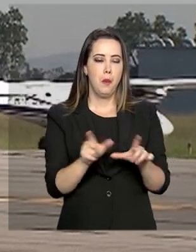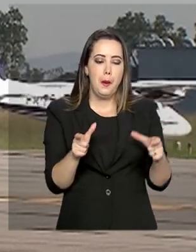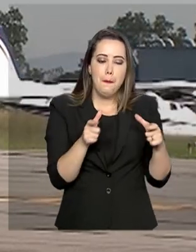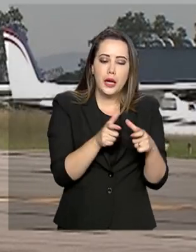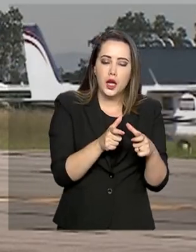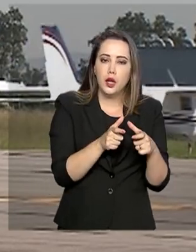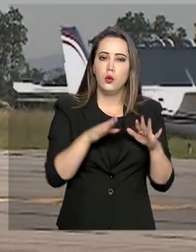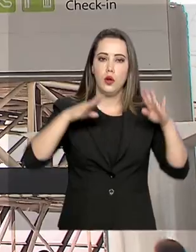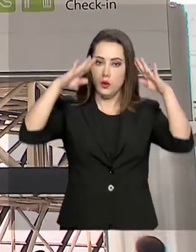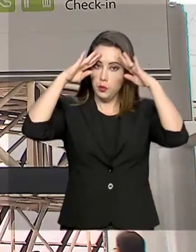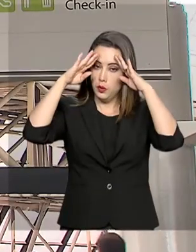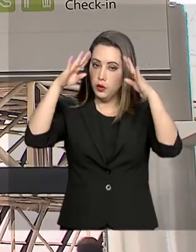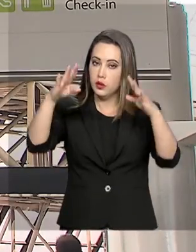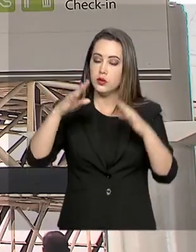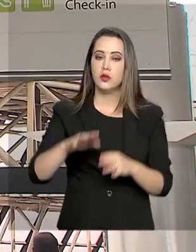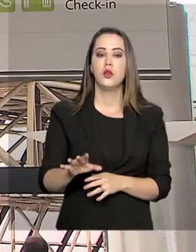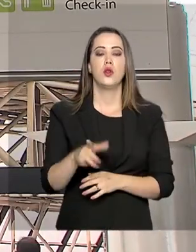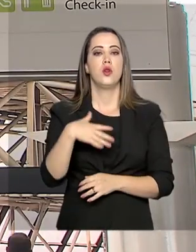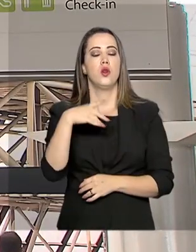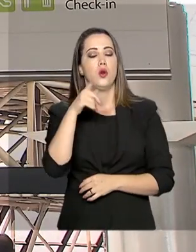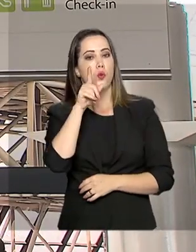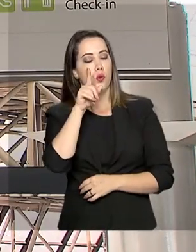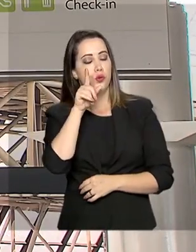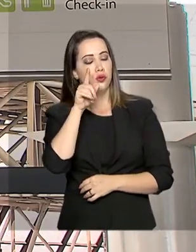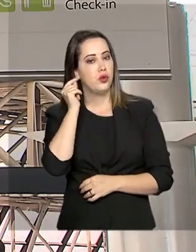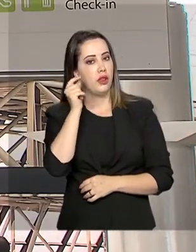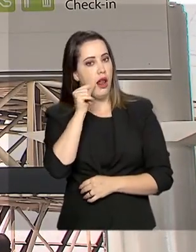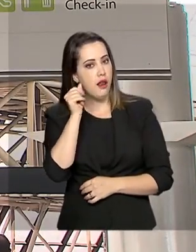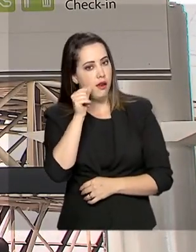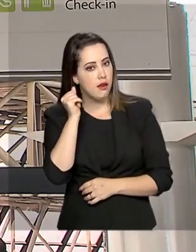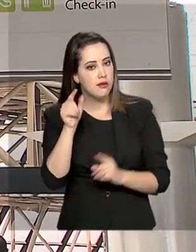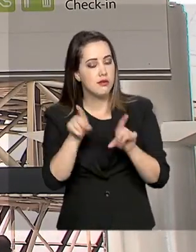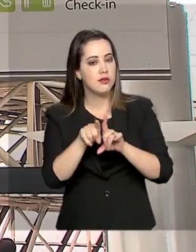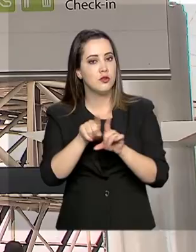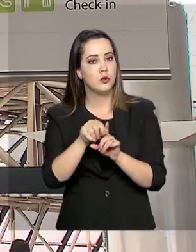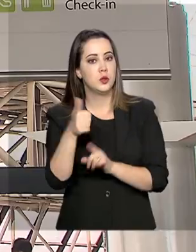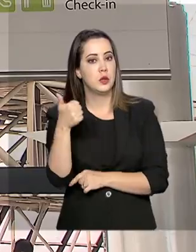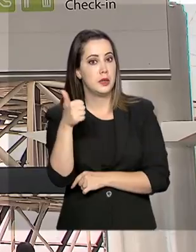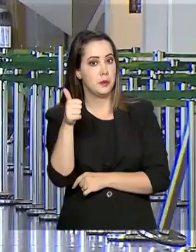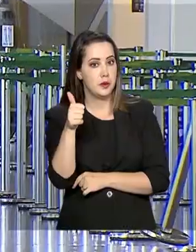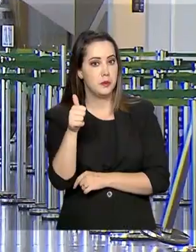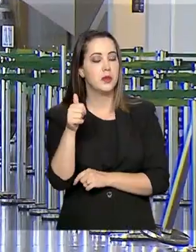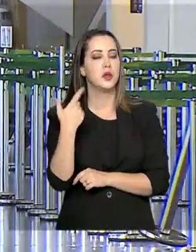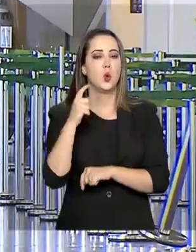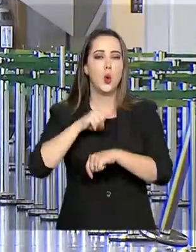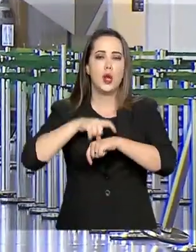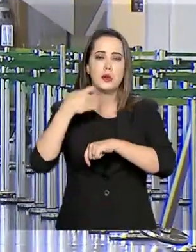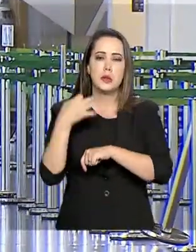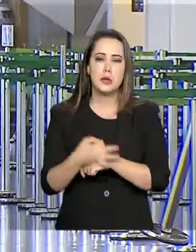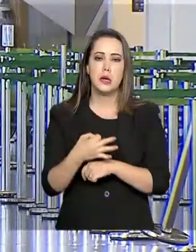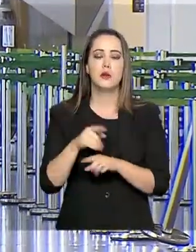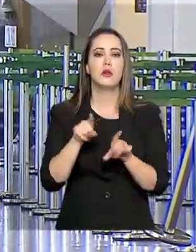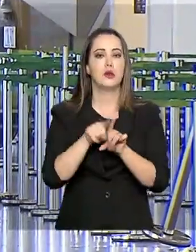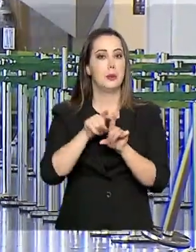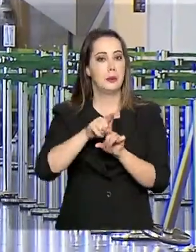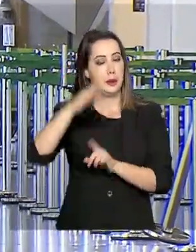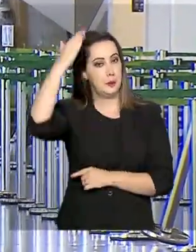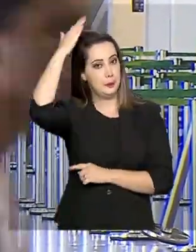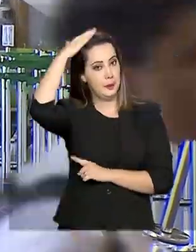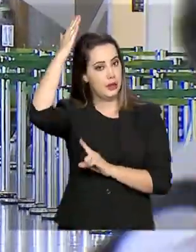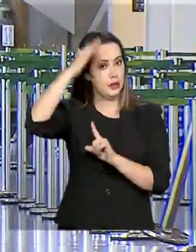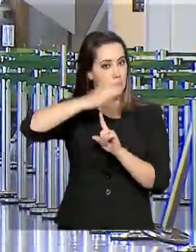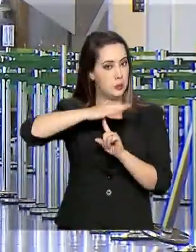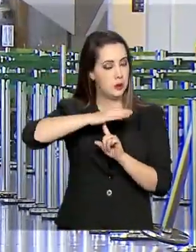pequenos aeroportos, Fortaleza, no Ceará, ocupa o décimo primeiro lugar em pontualidade. E Curitiba, no Paraná, o